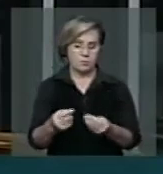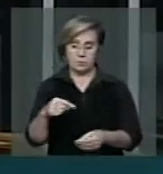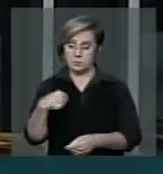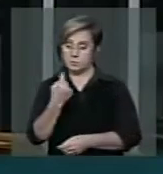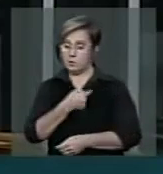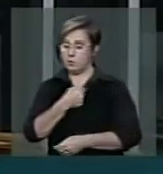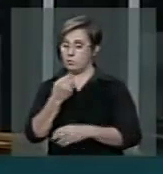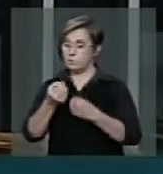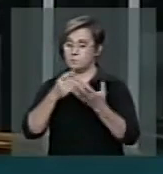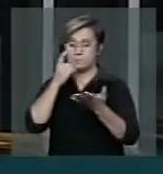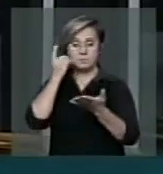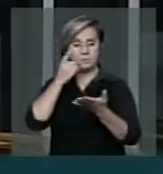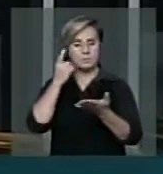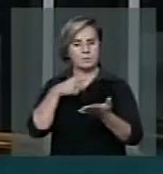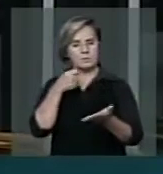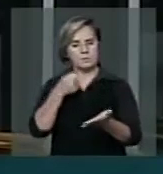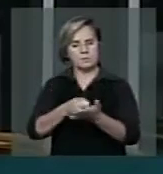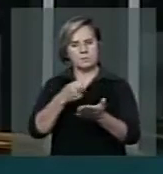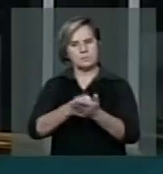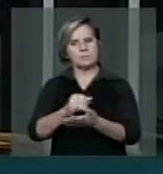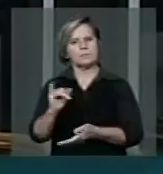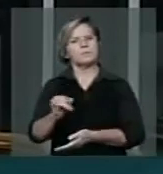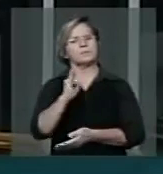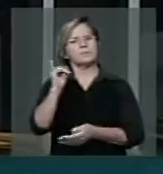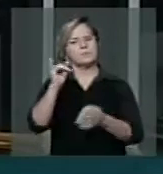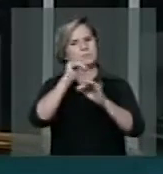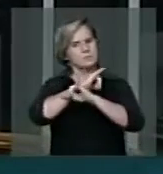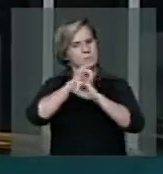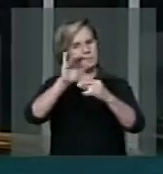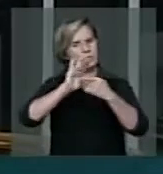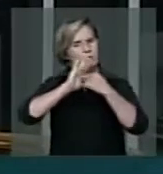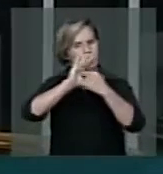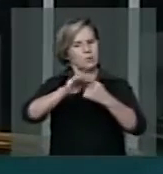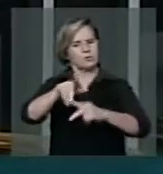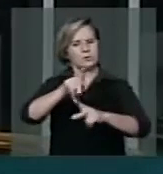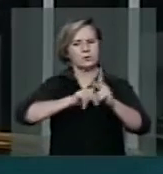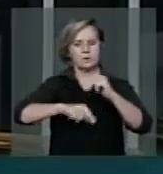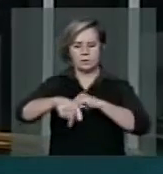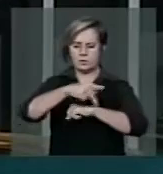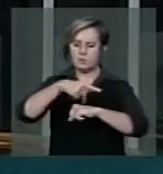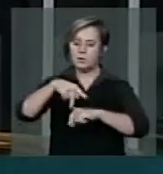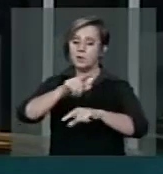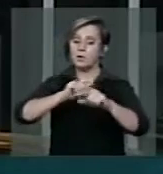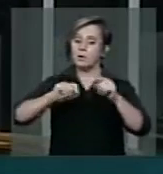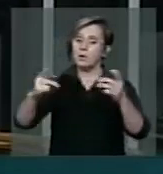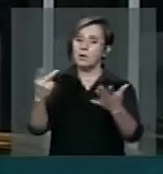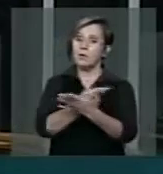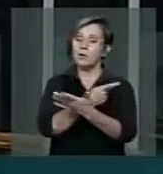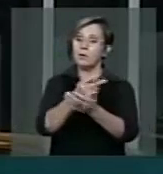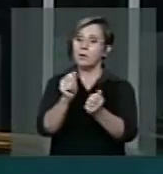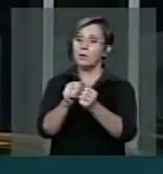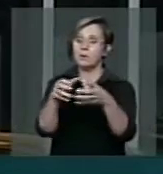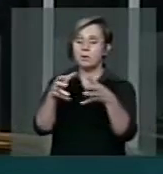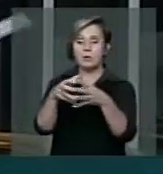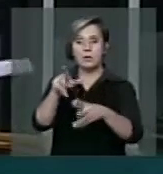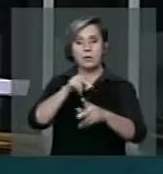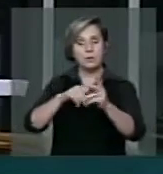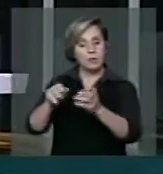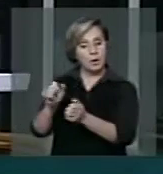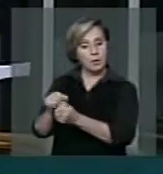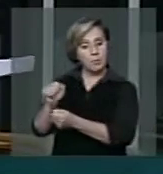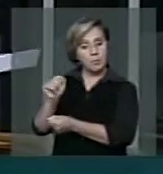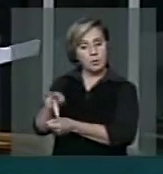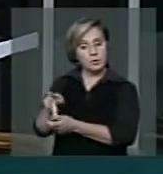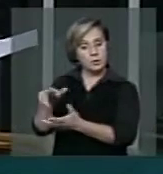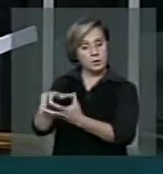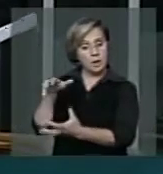deputados, estamos cumprindo esse papel importantíssimo, mostrando para o país o que está acontecendo com os aposentados e a